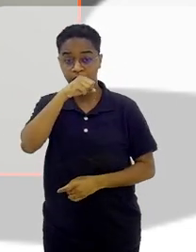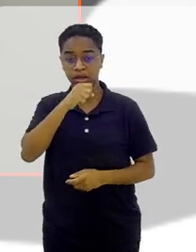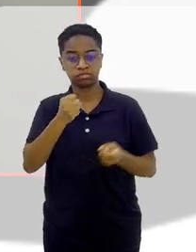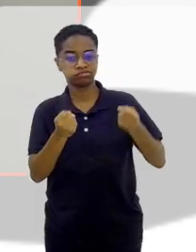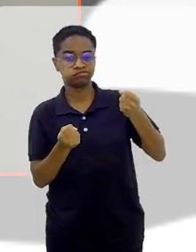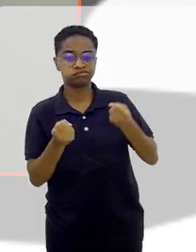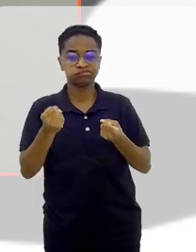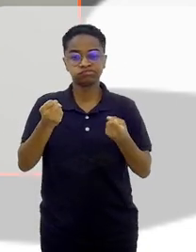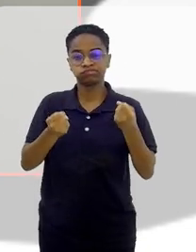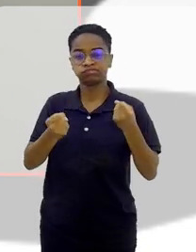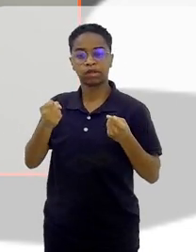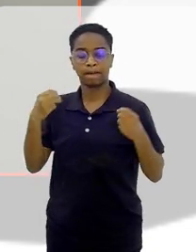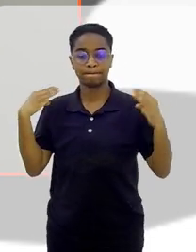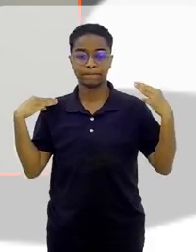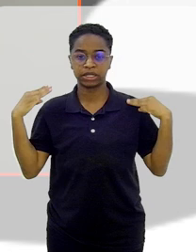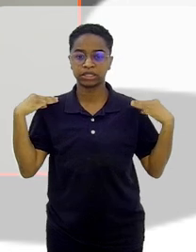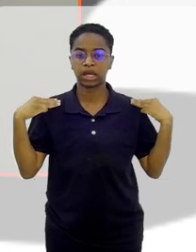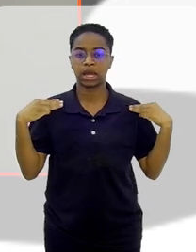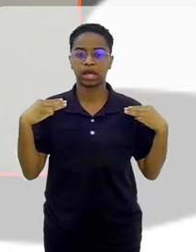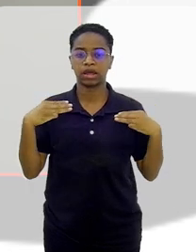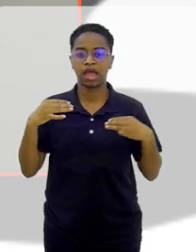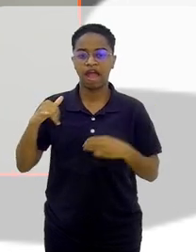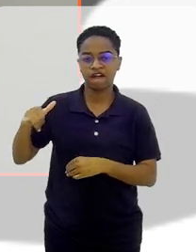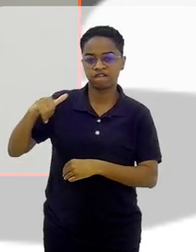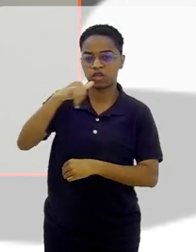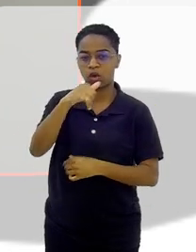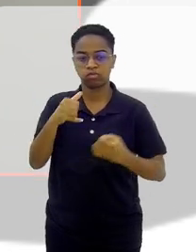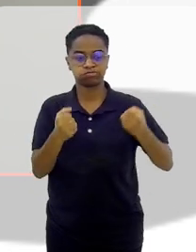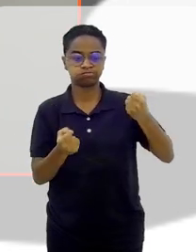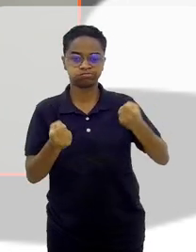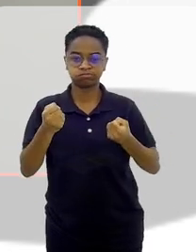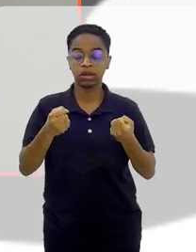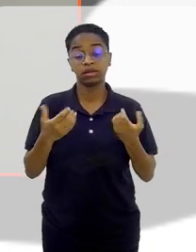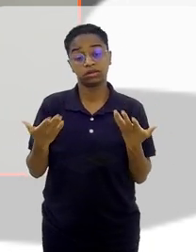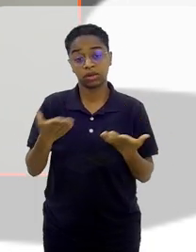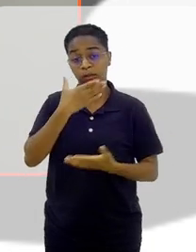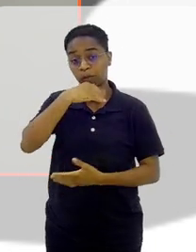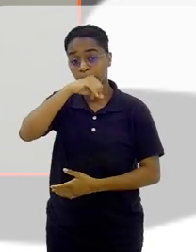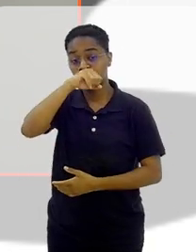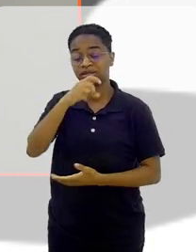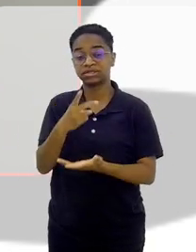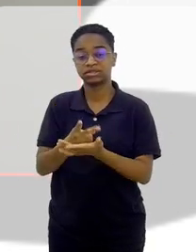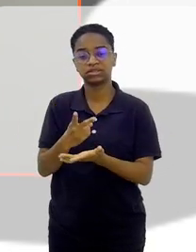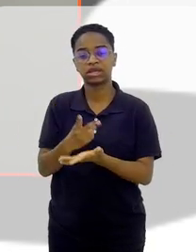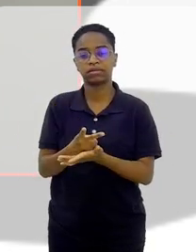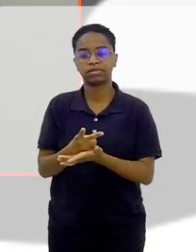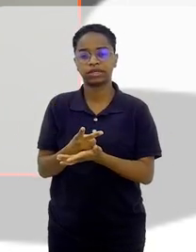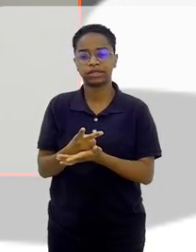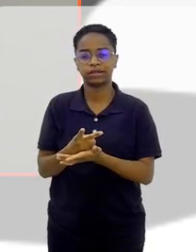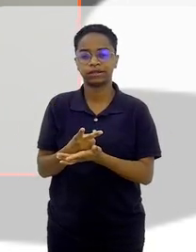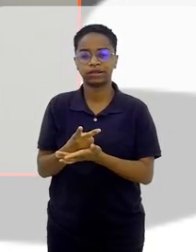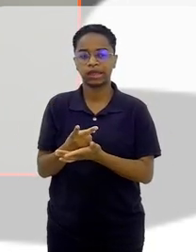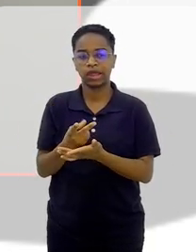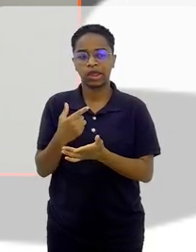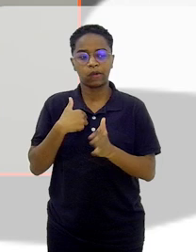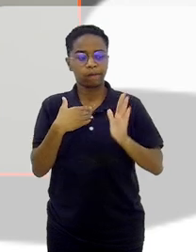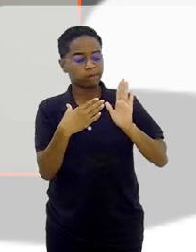militar, de caça. Então, o papai é sempre uma pessoa muito inspiradora.